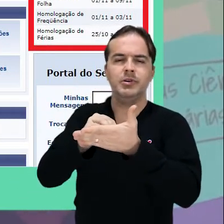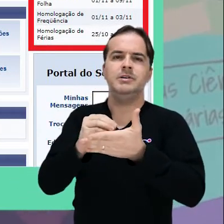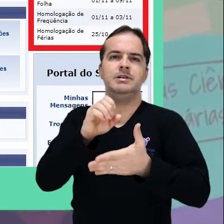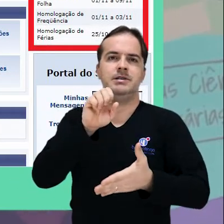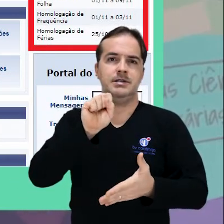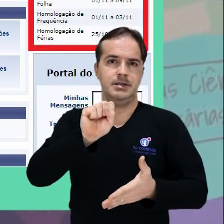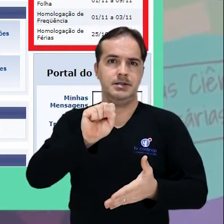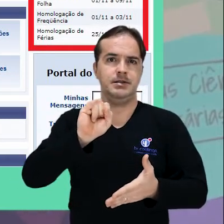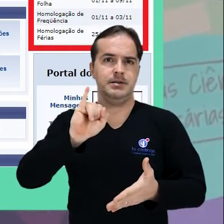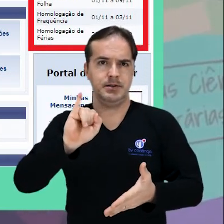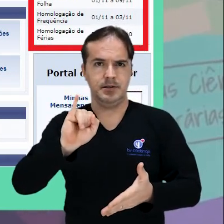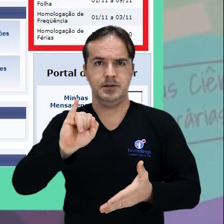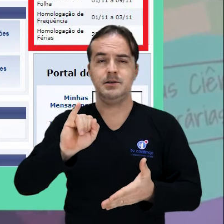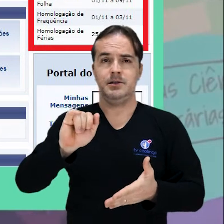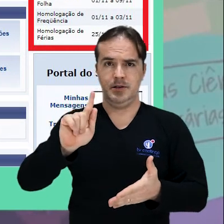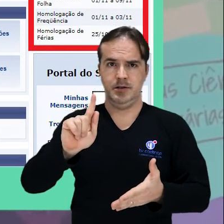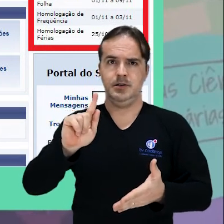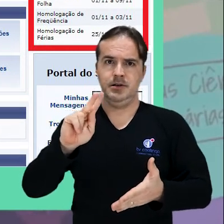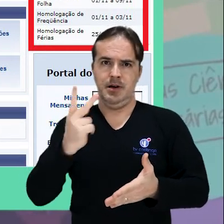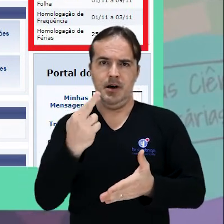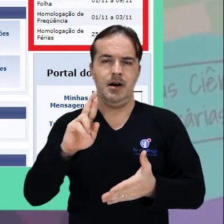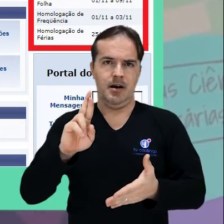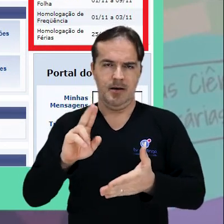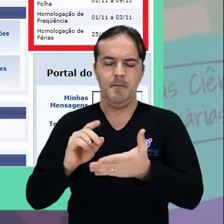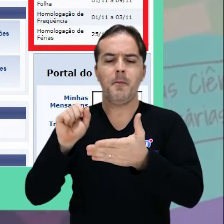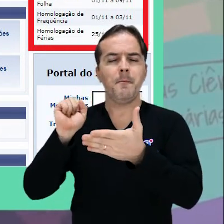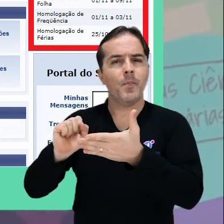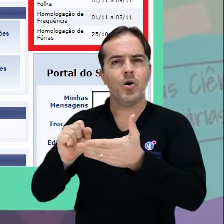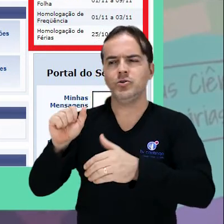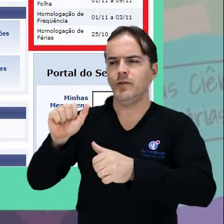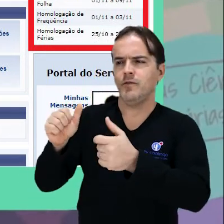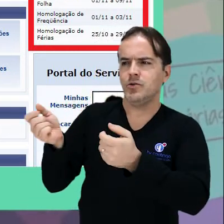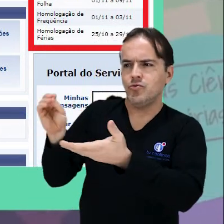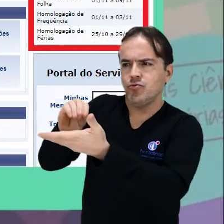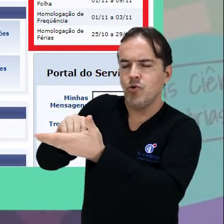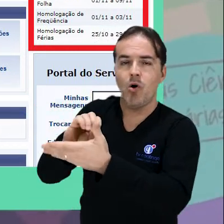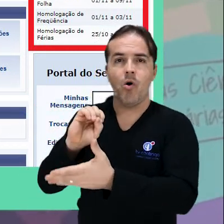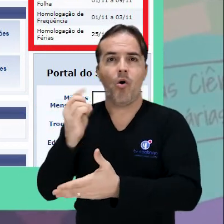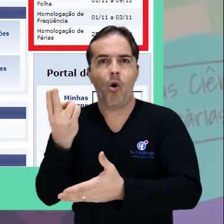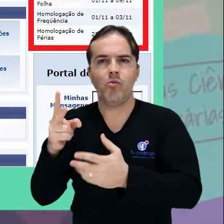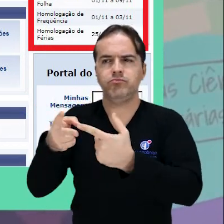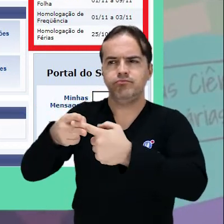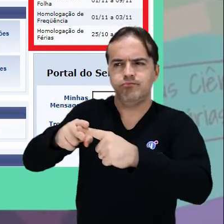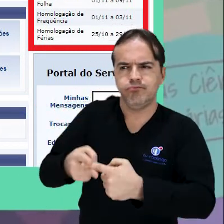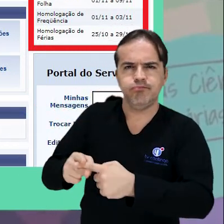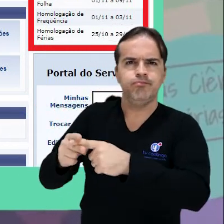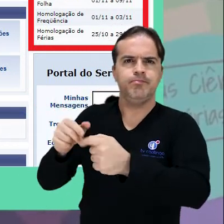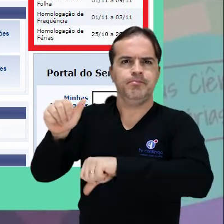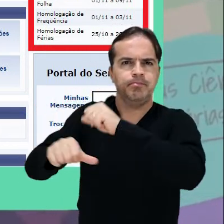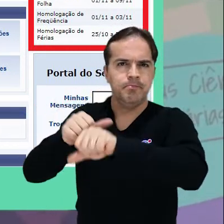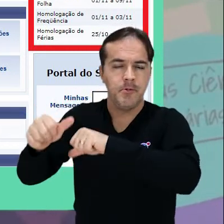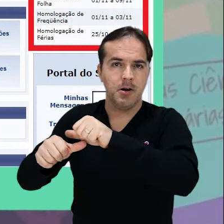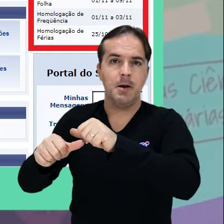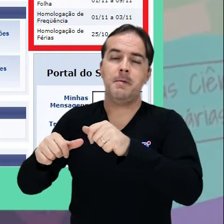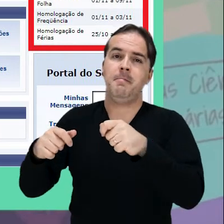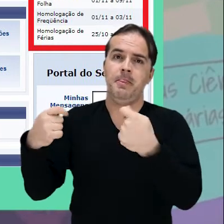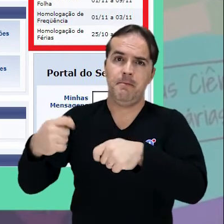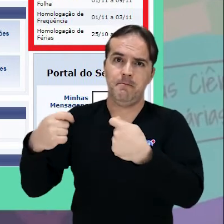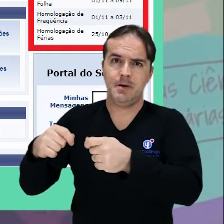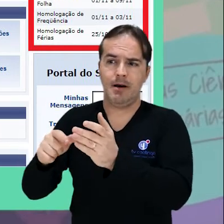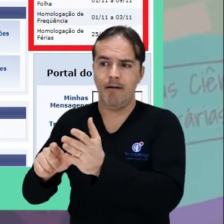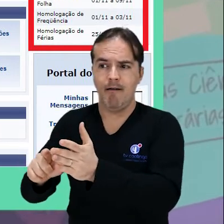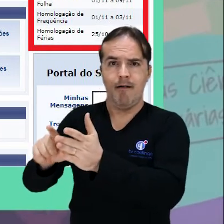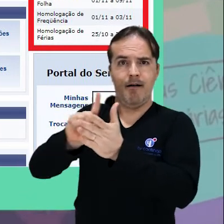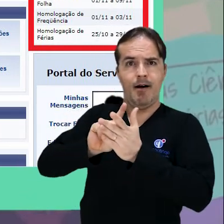Recursos Humanos. A inclusão ou alteração de programação de férias no SIG-RH deverá ser